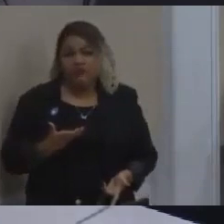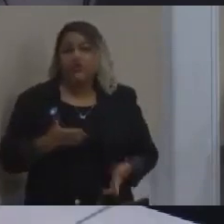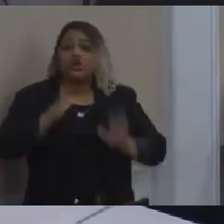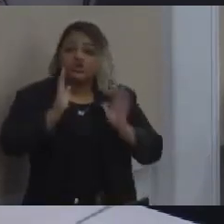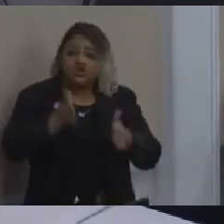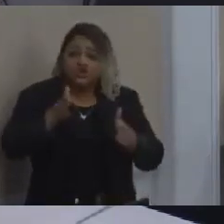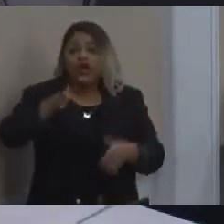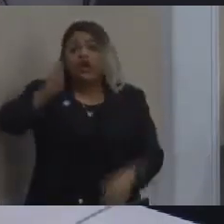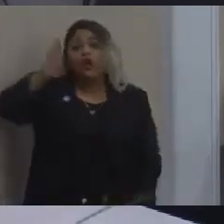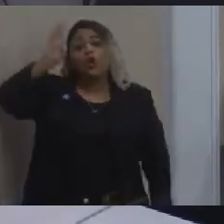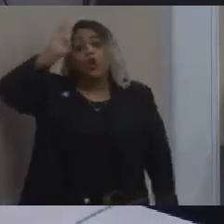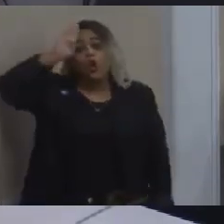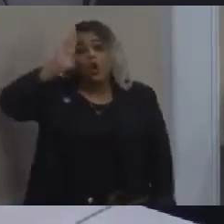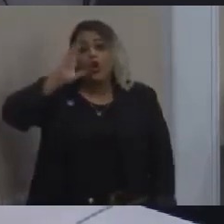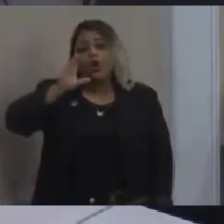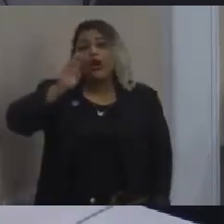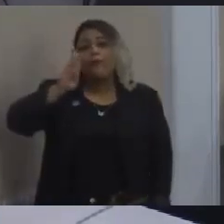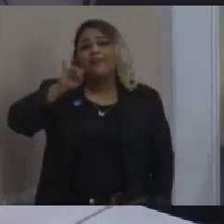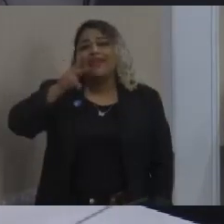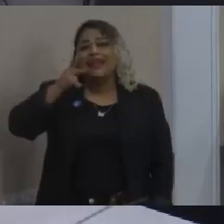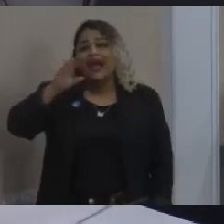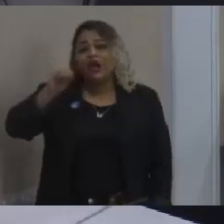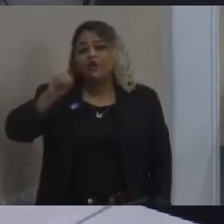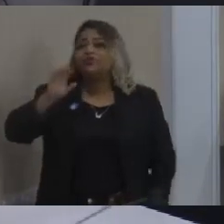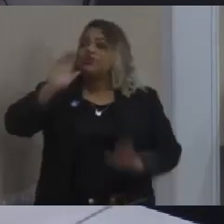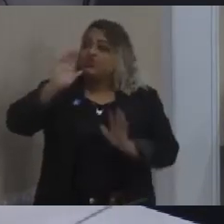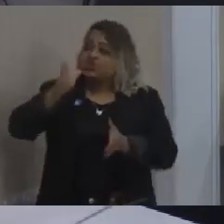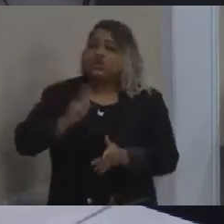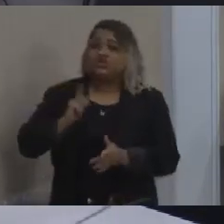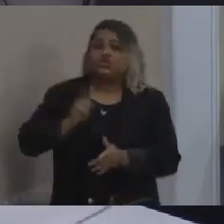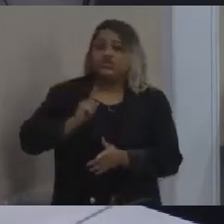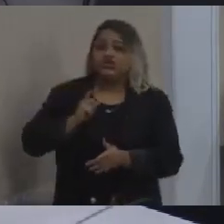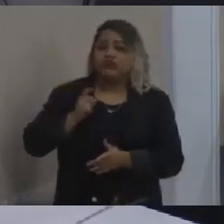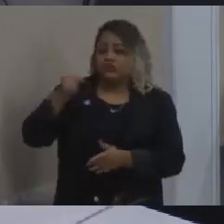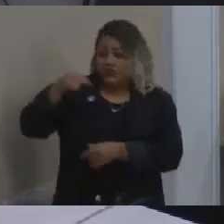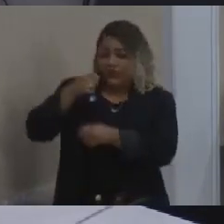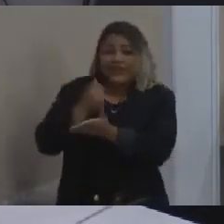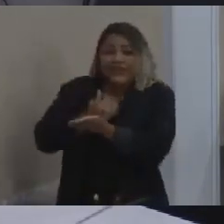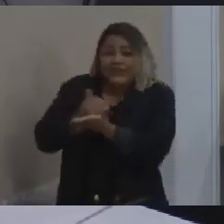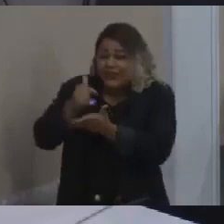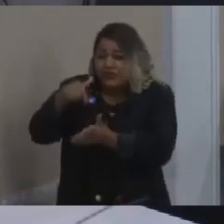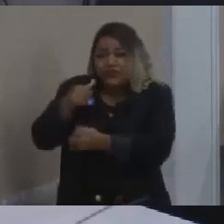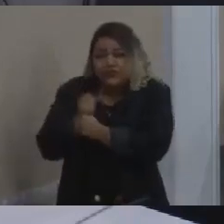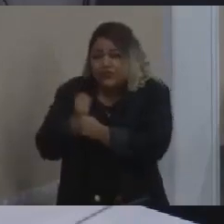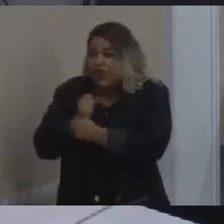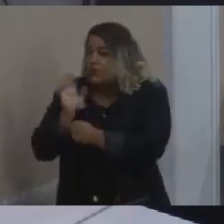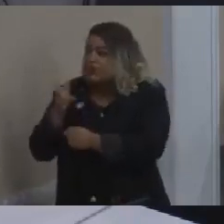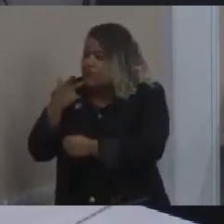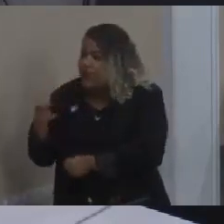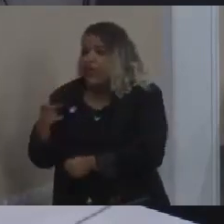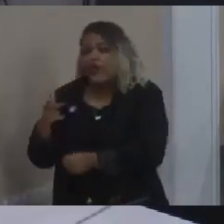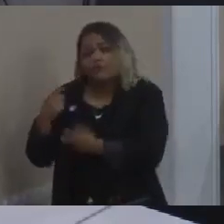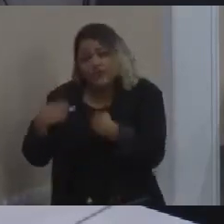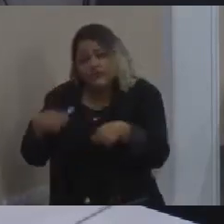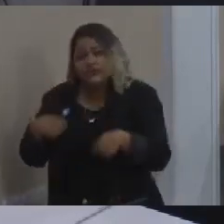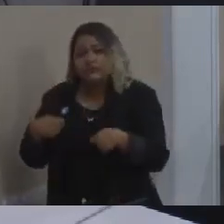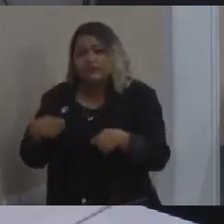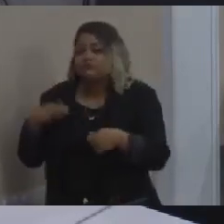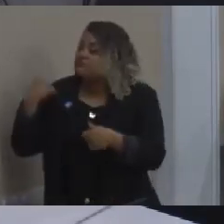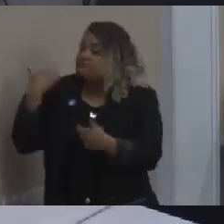já estava lá. Por que não fez até agora? Não está faltando dinheiro, tem que ter. Essa questão dos caminhões